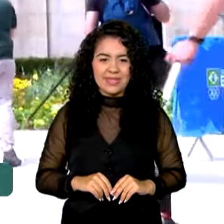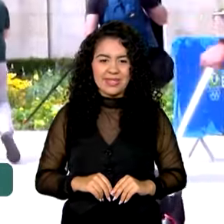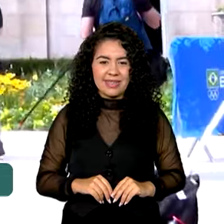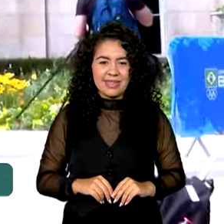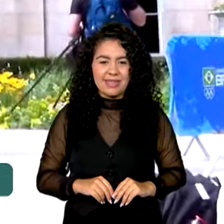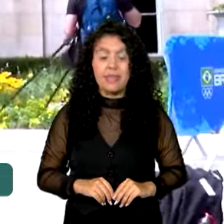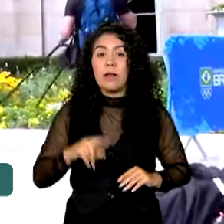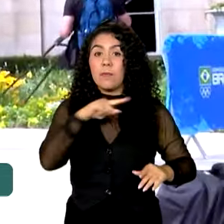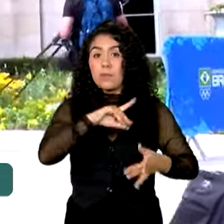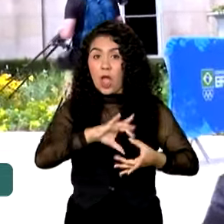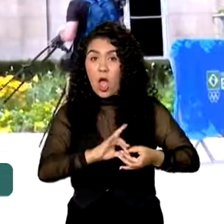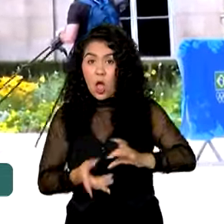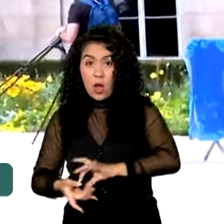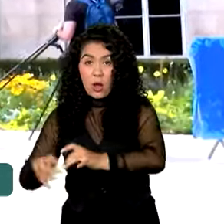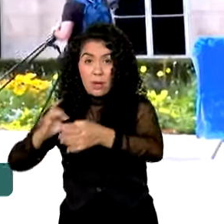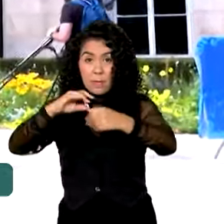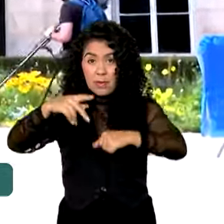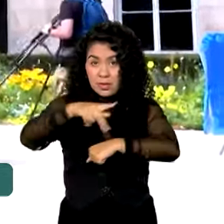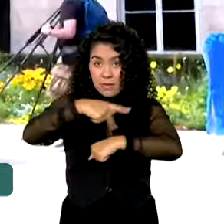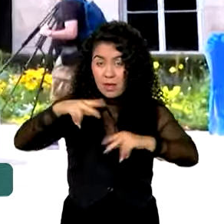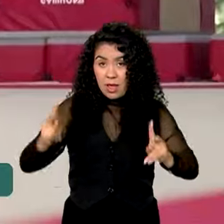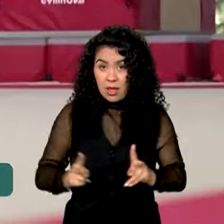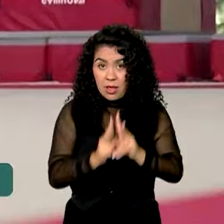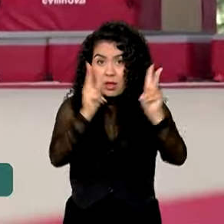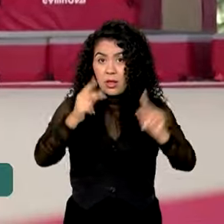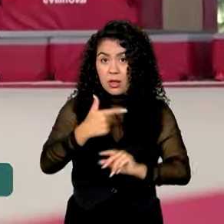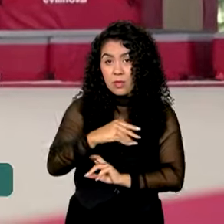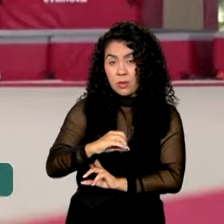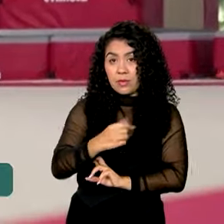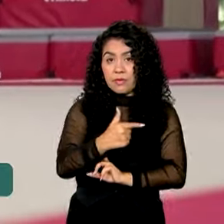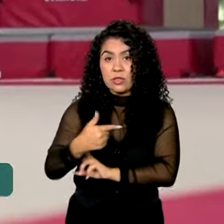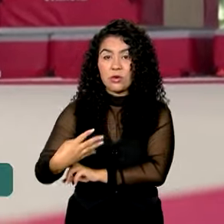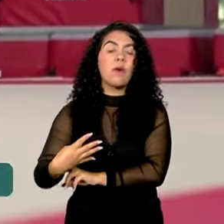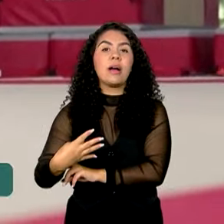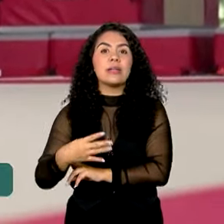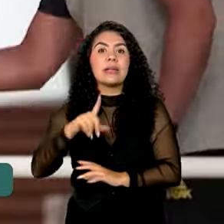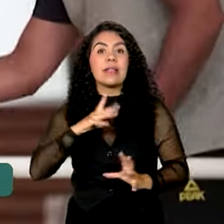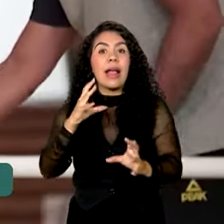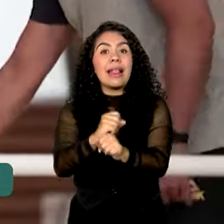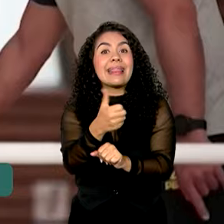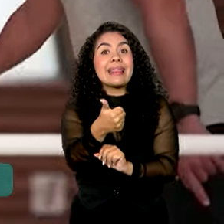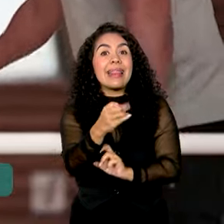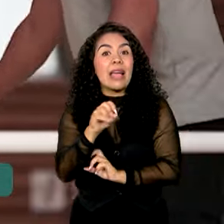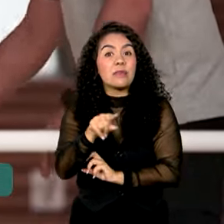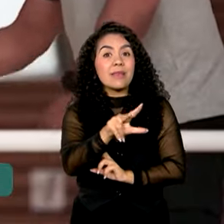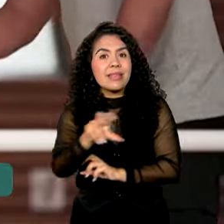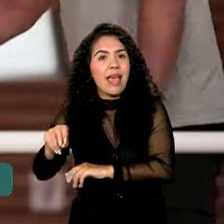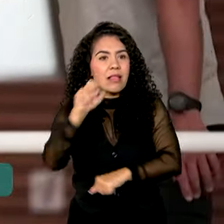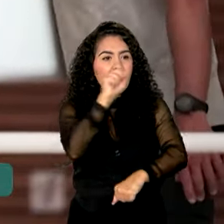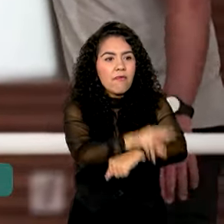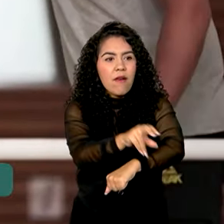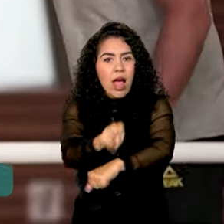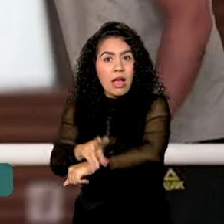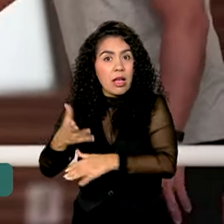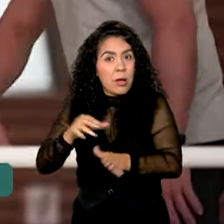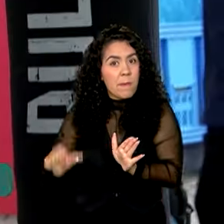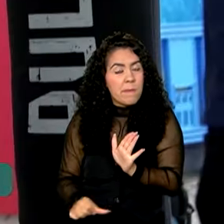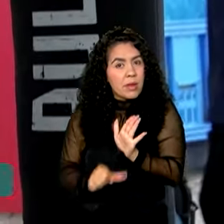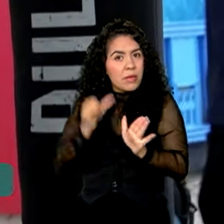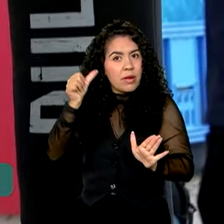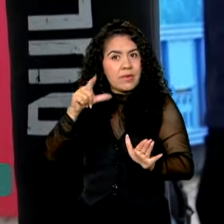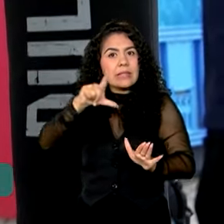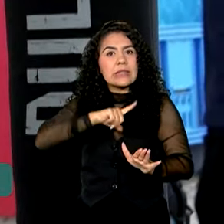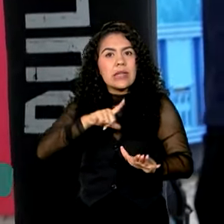Nas Olimpíadas de Paris 2024, são 10.500 vagas. E essa é a primeira vez em que elas estão